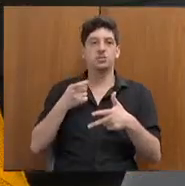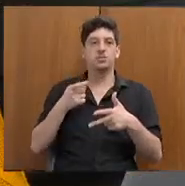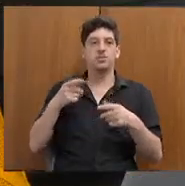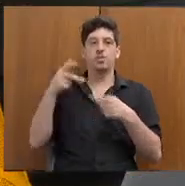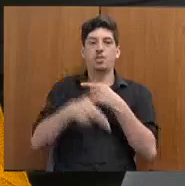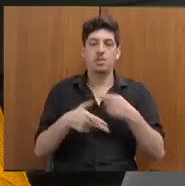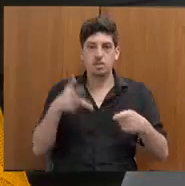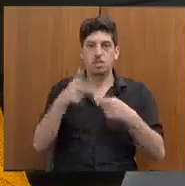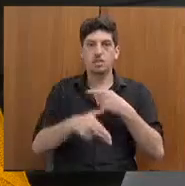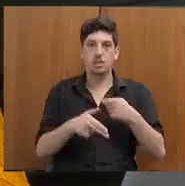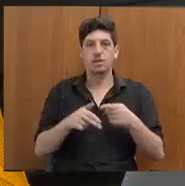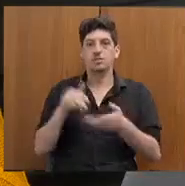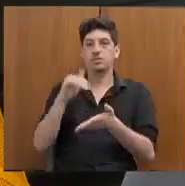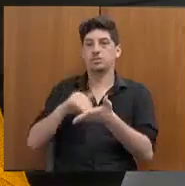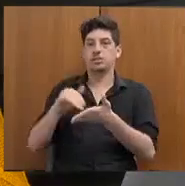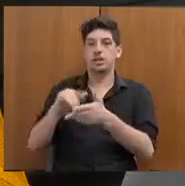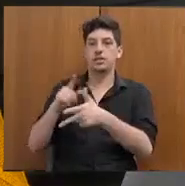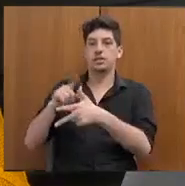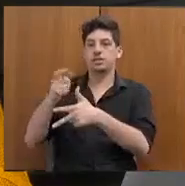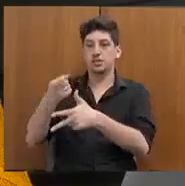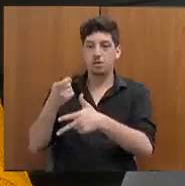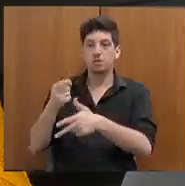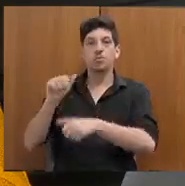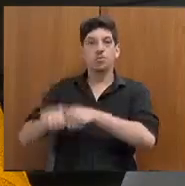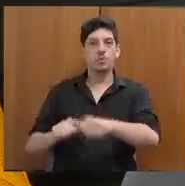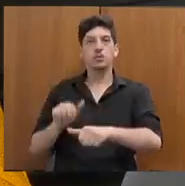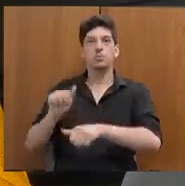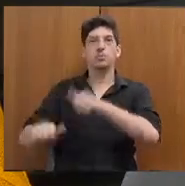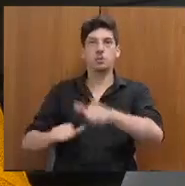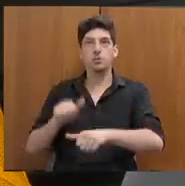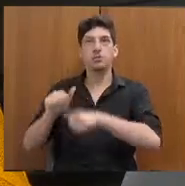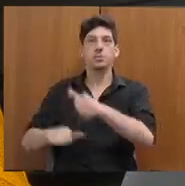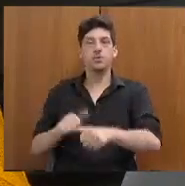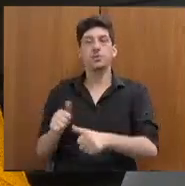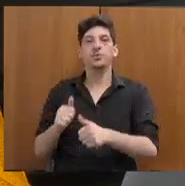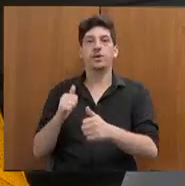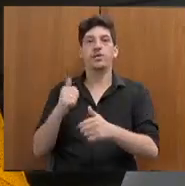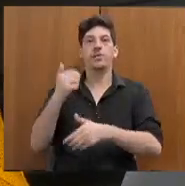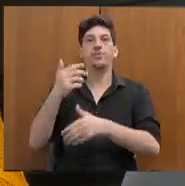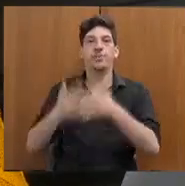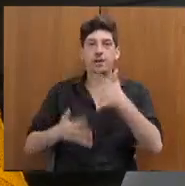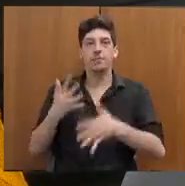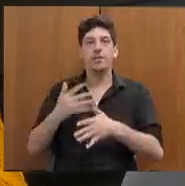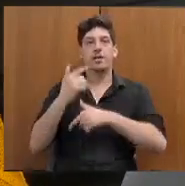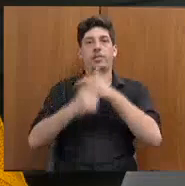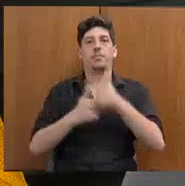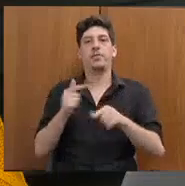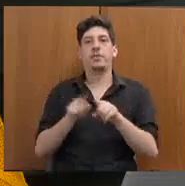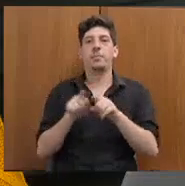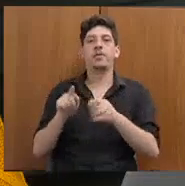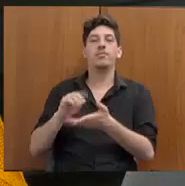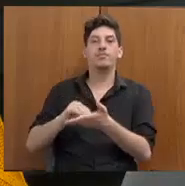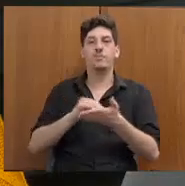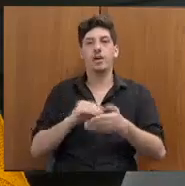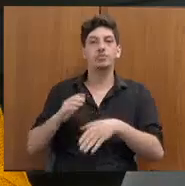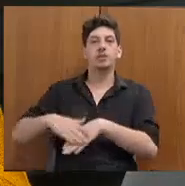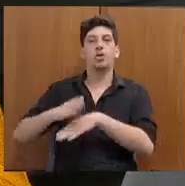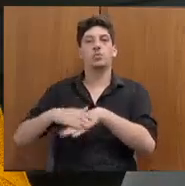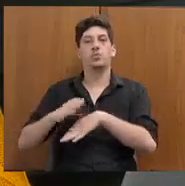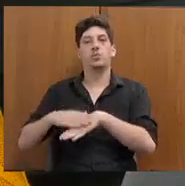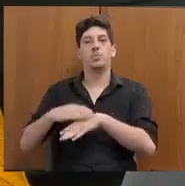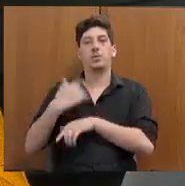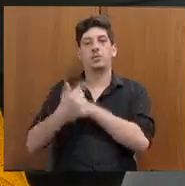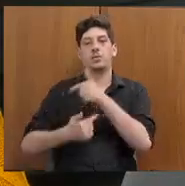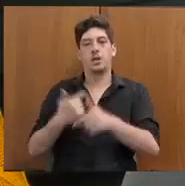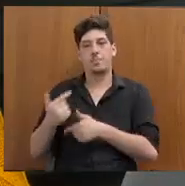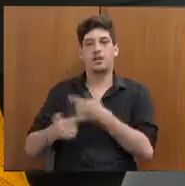secretário executivo e outros funcionários, a ausência de infraestrutura própria para o funcionamento da secretaria executiva e para